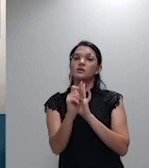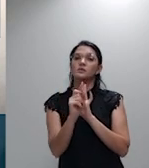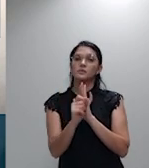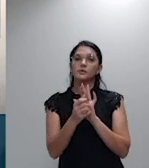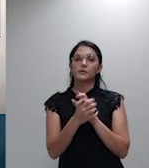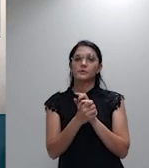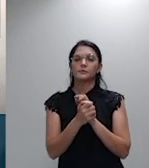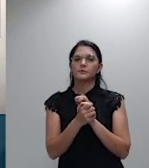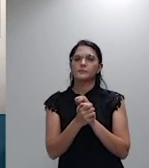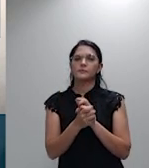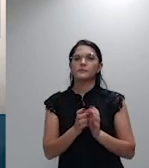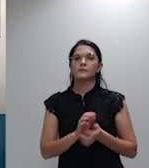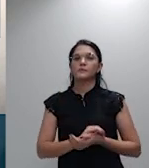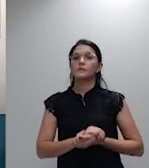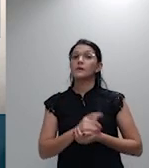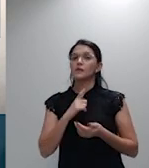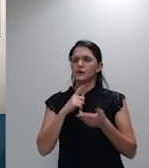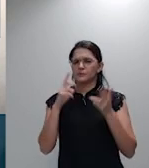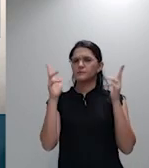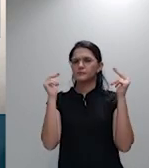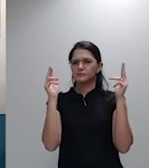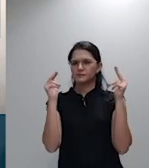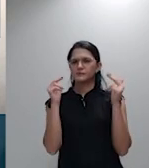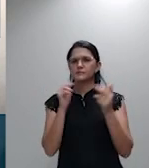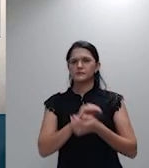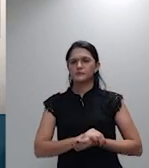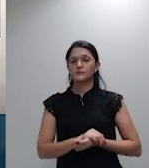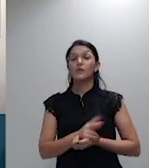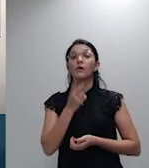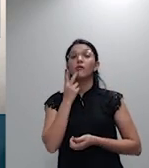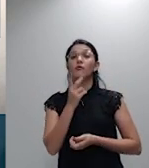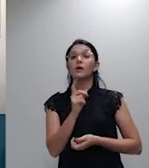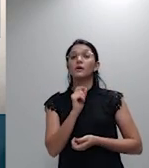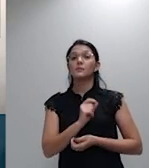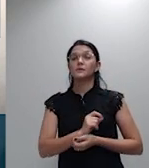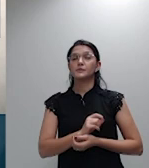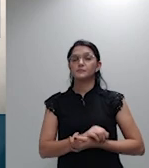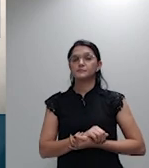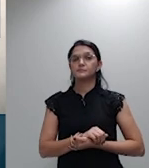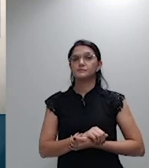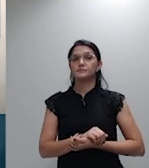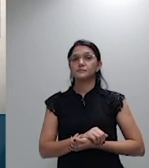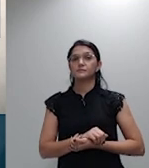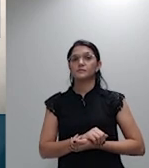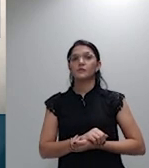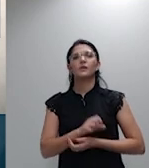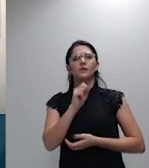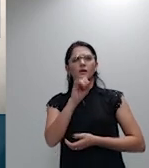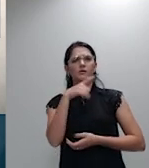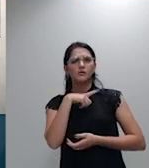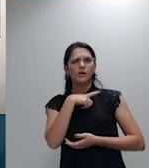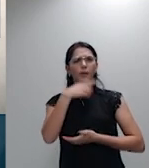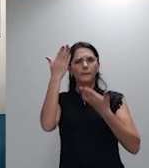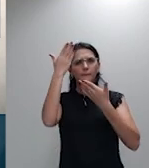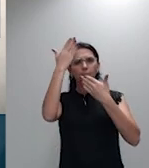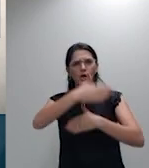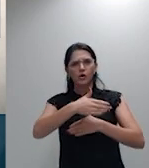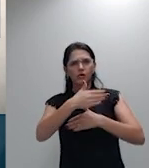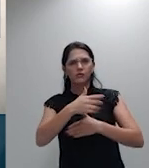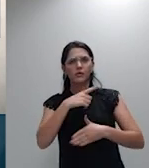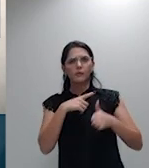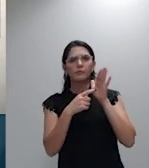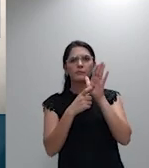incumbe o ônus da prova quando, se tratar de impugnação da autenticidade, a parte que